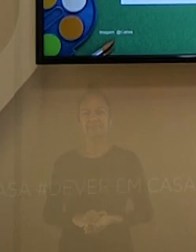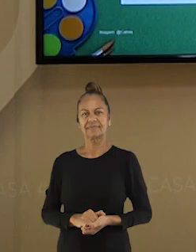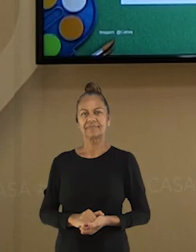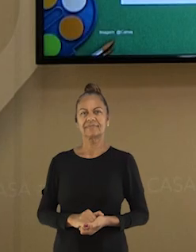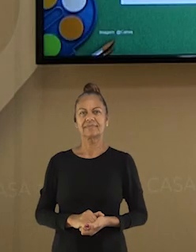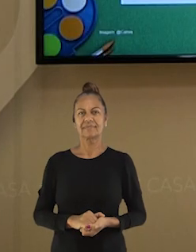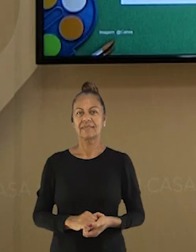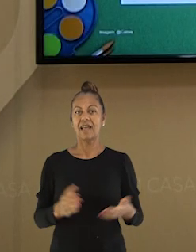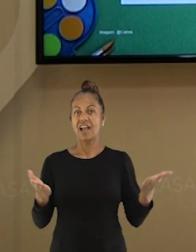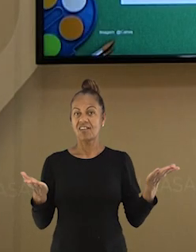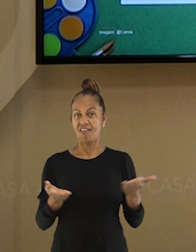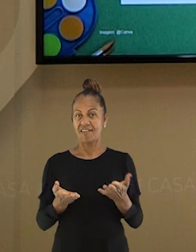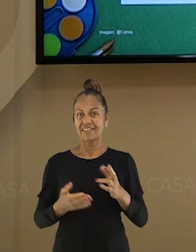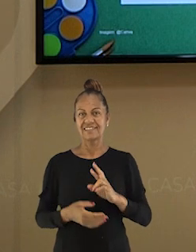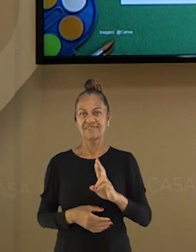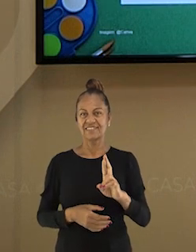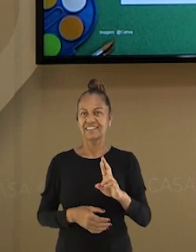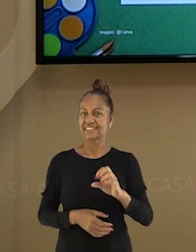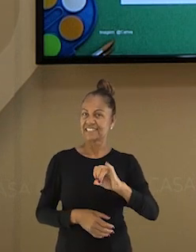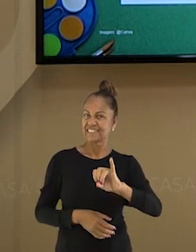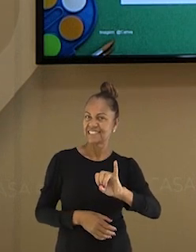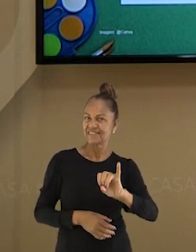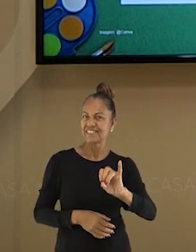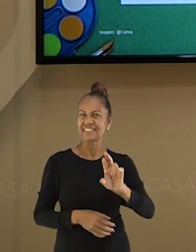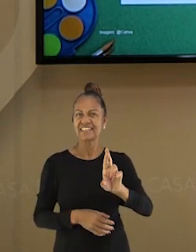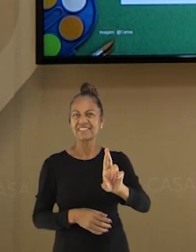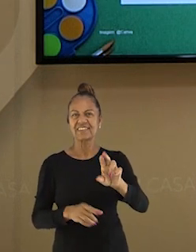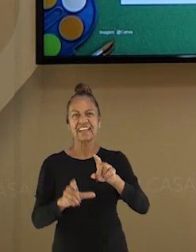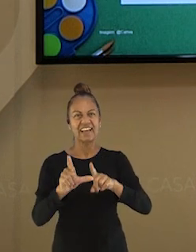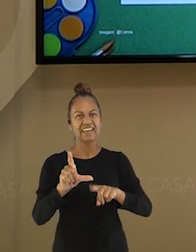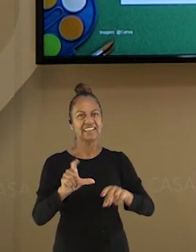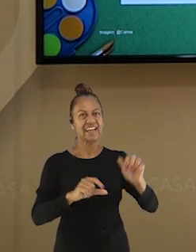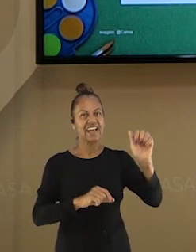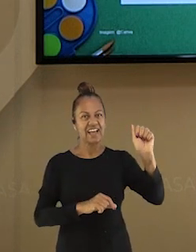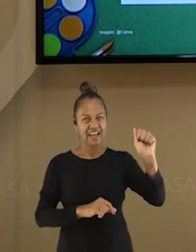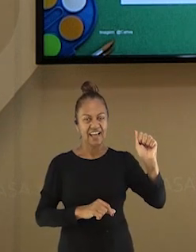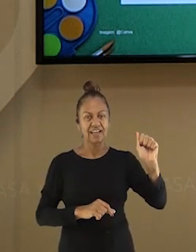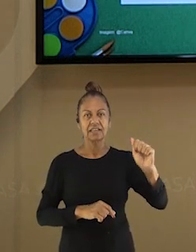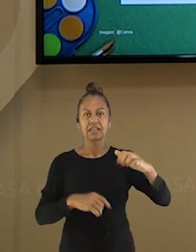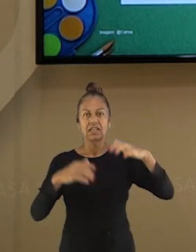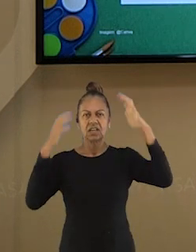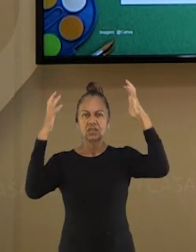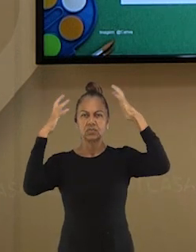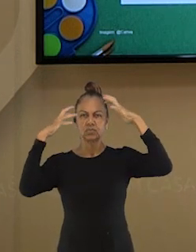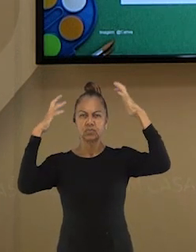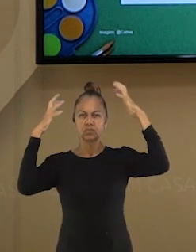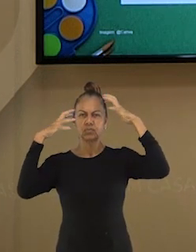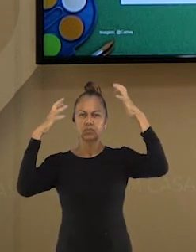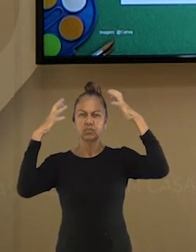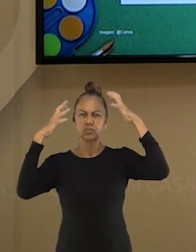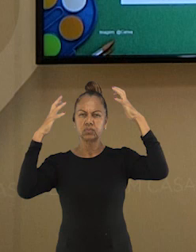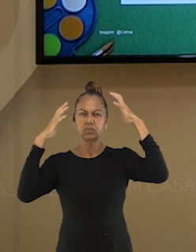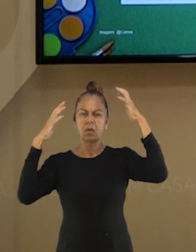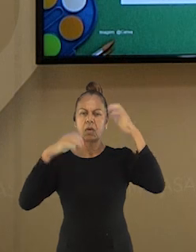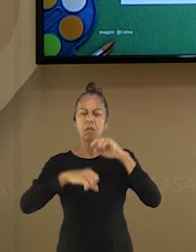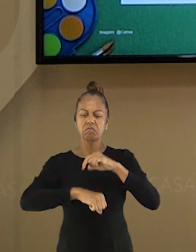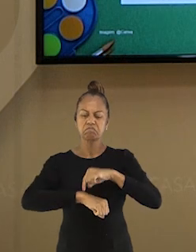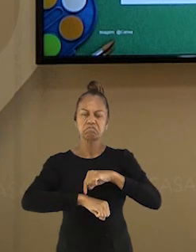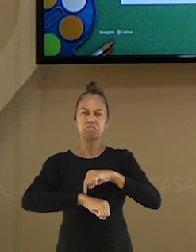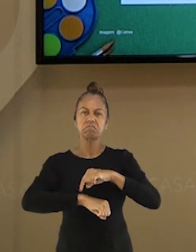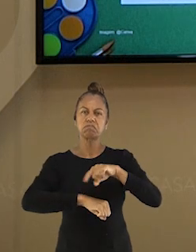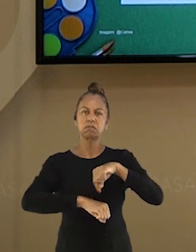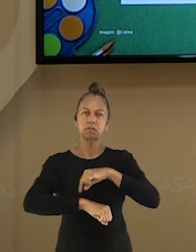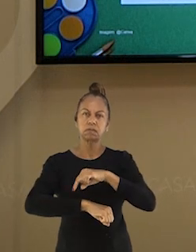Vamos para a correção. Acertou quem respondeu a letra A. Tomar banhos mais demorados. Essa é uma